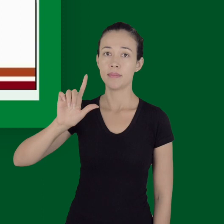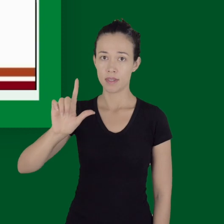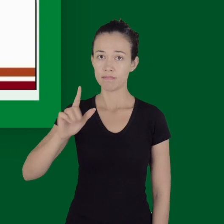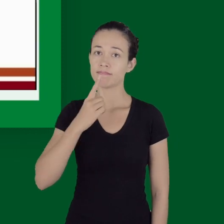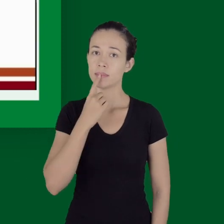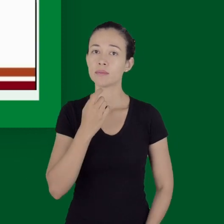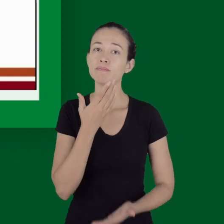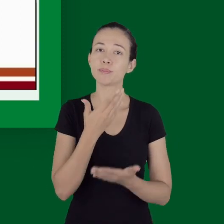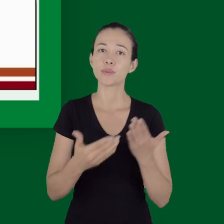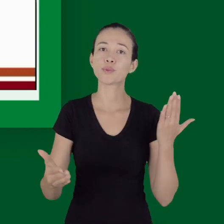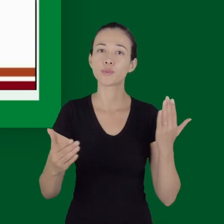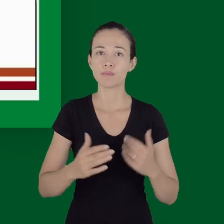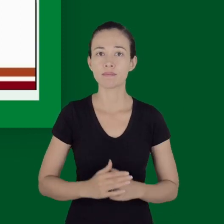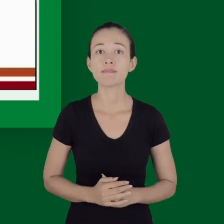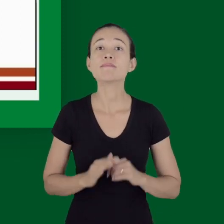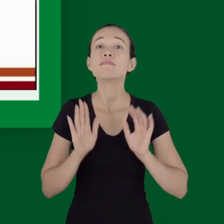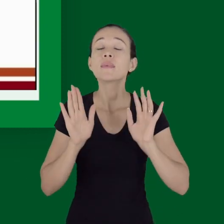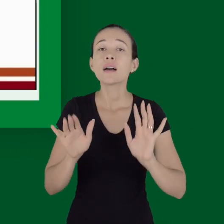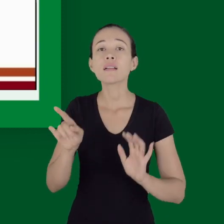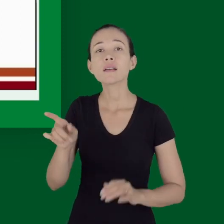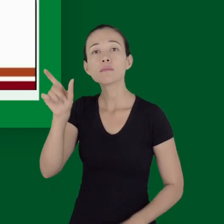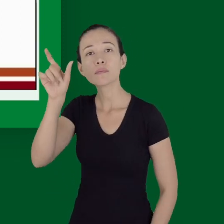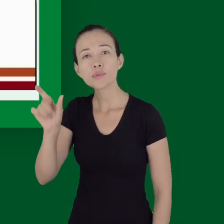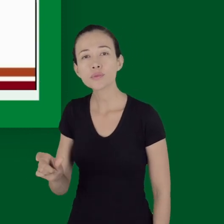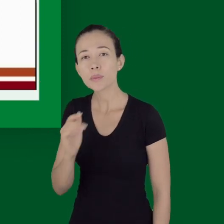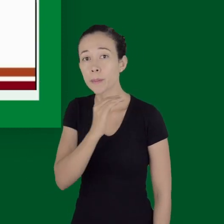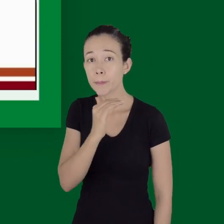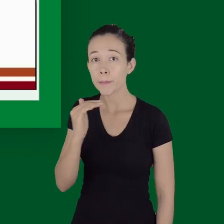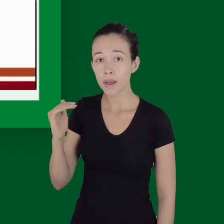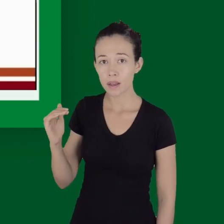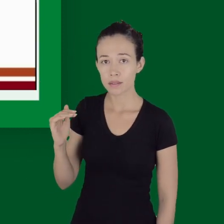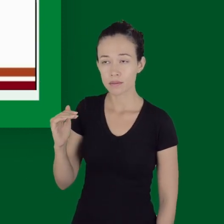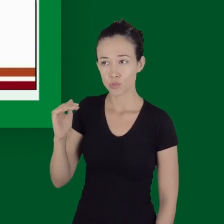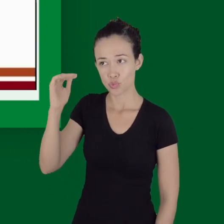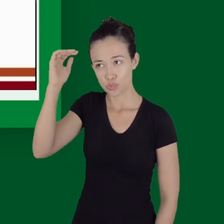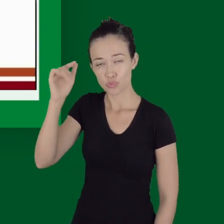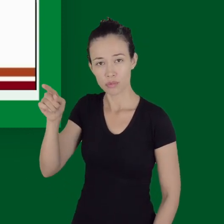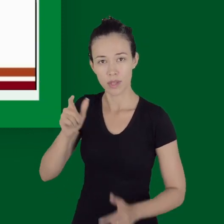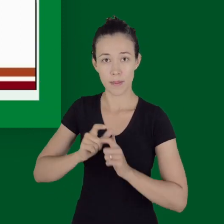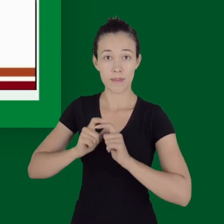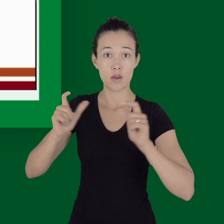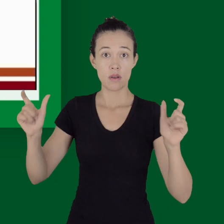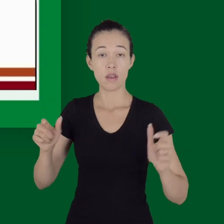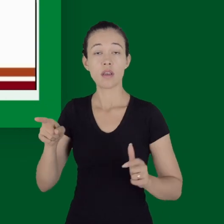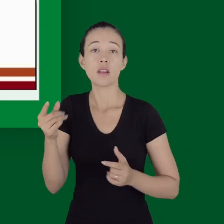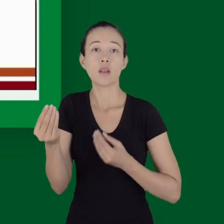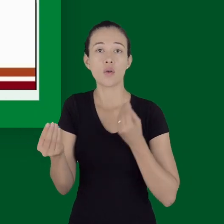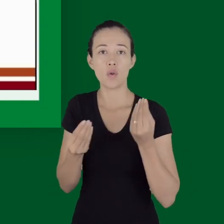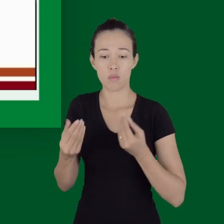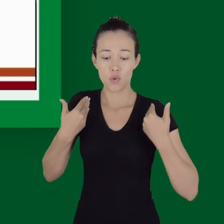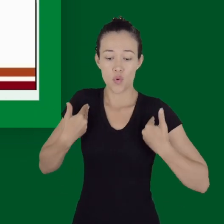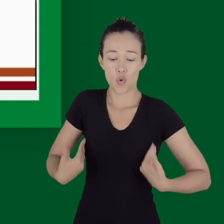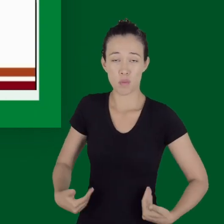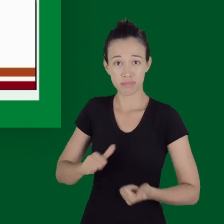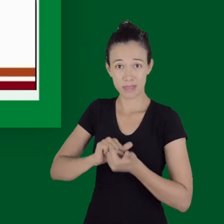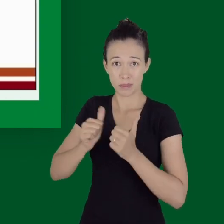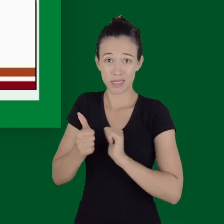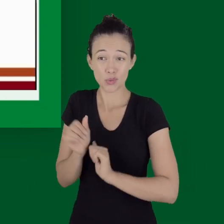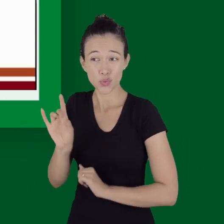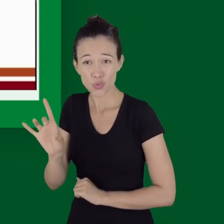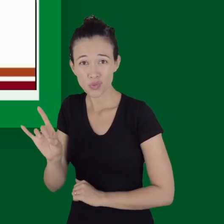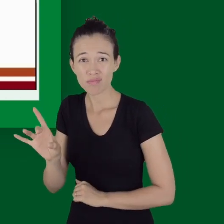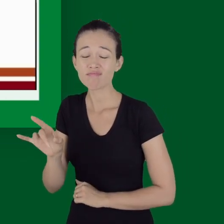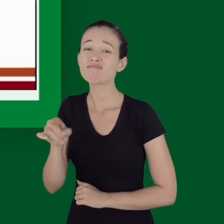compensar essa perda de volume, então, a gente já encontra hipotensão nesses pacientes. Também são achados como